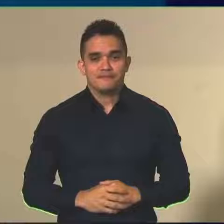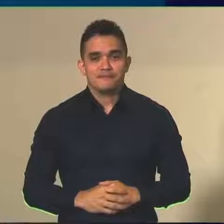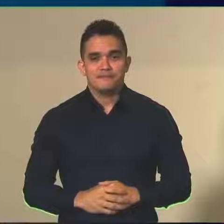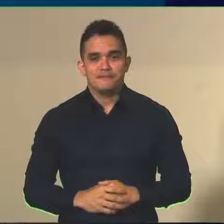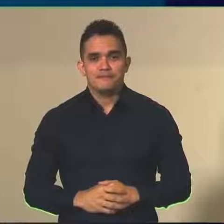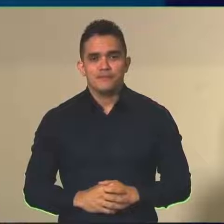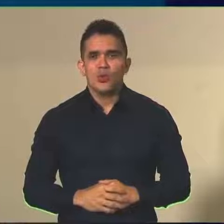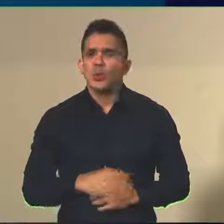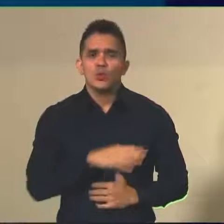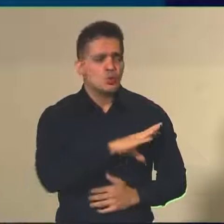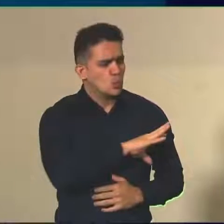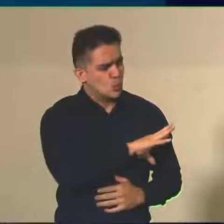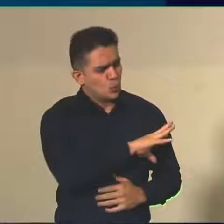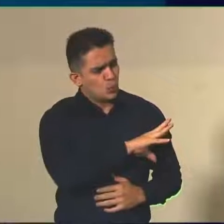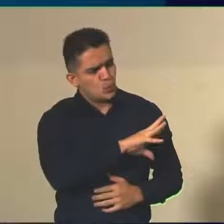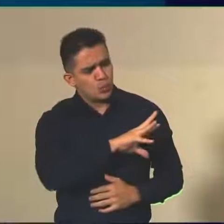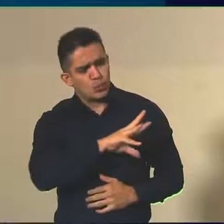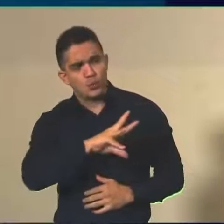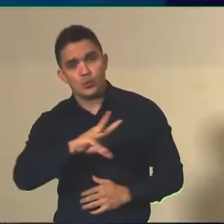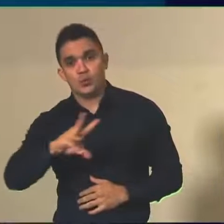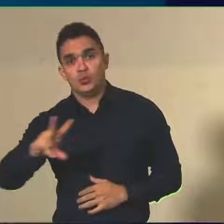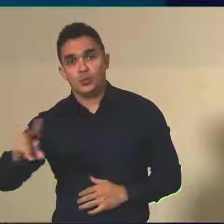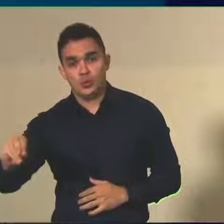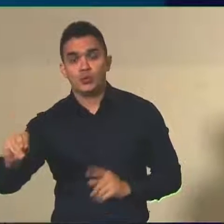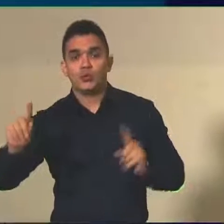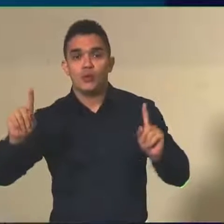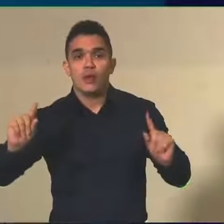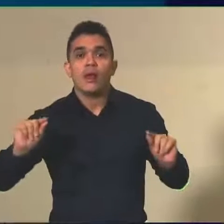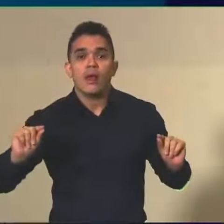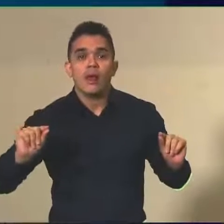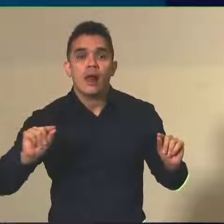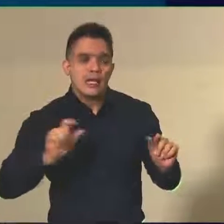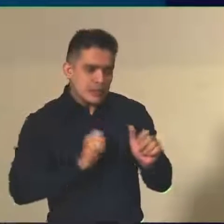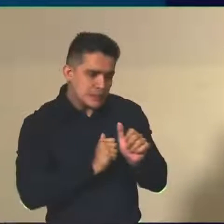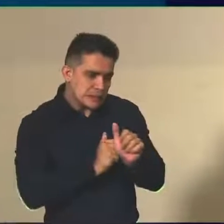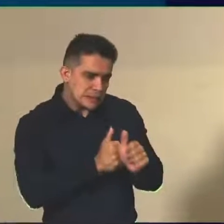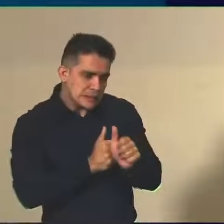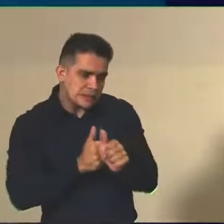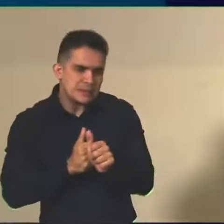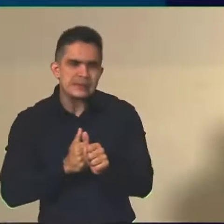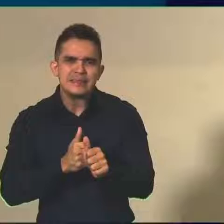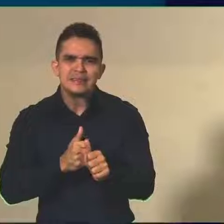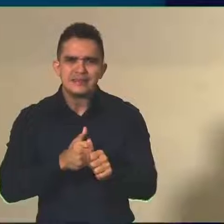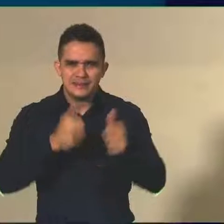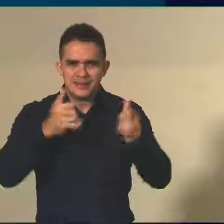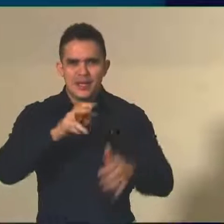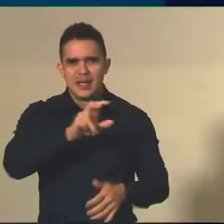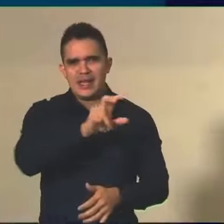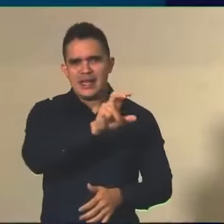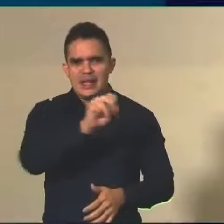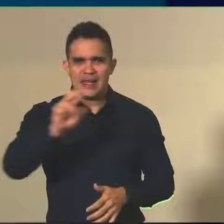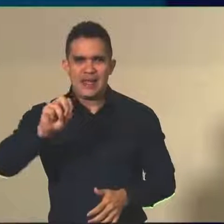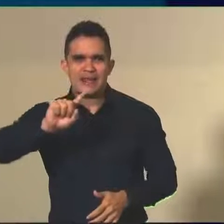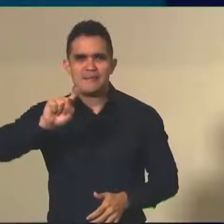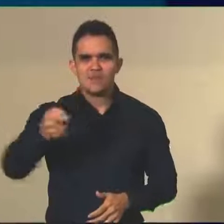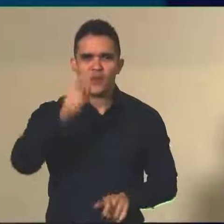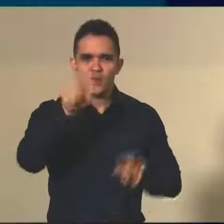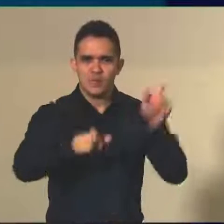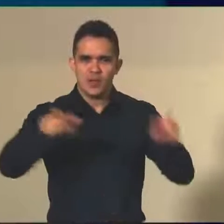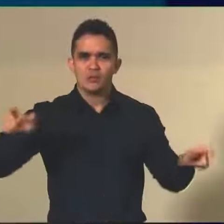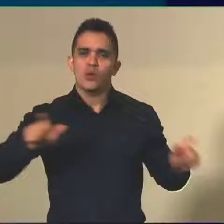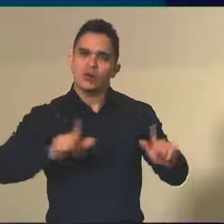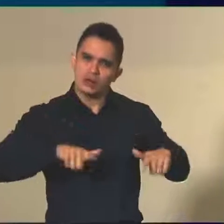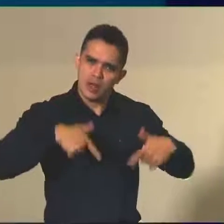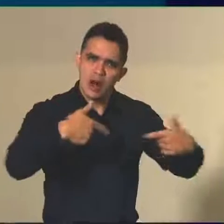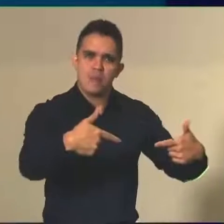todo esse processo, ele é acompanhado pela capacitação desses mais de meio milhão de pessoas que atuam no exame, então,